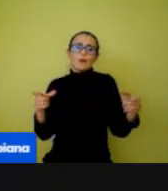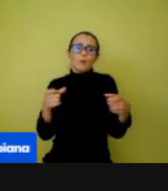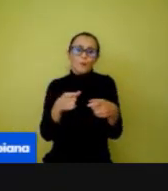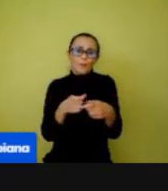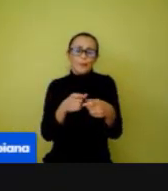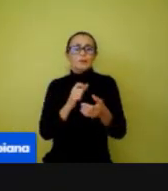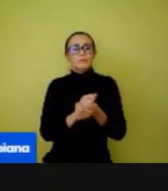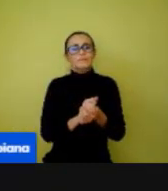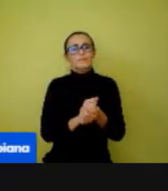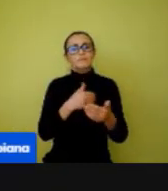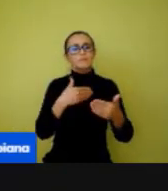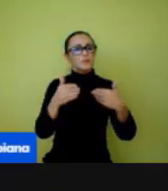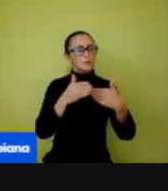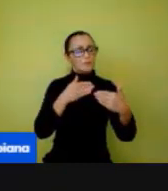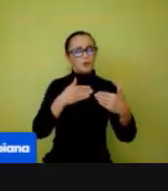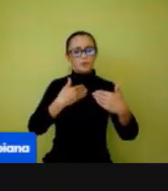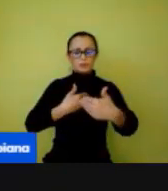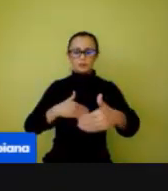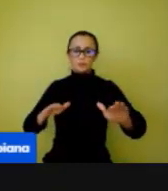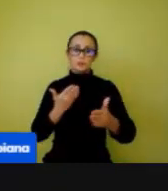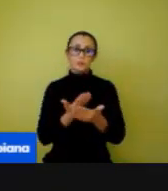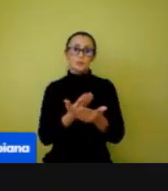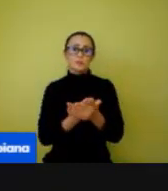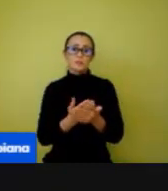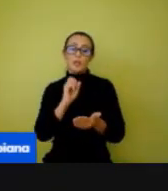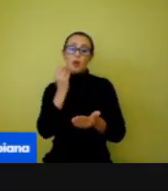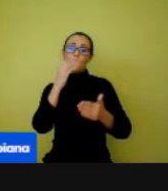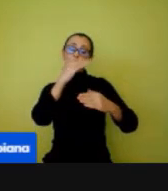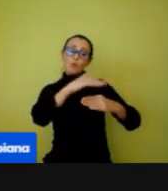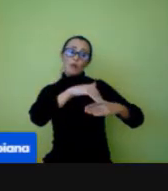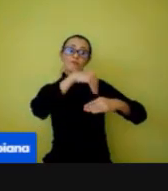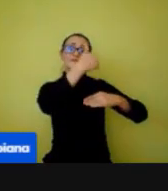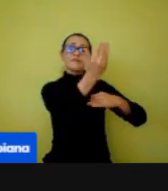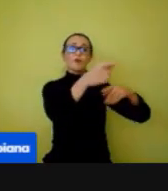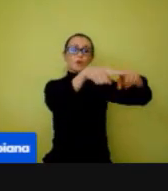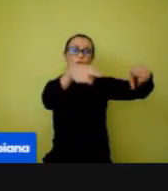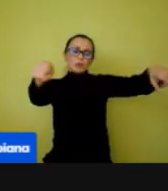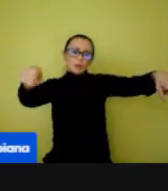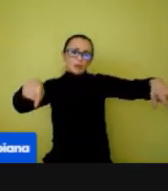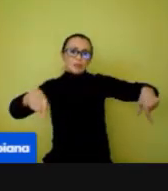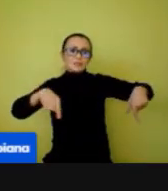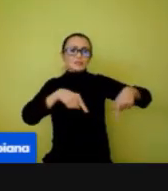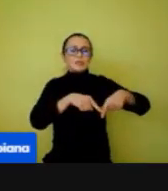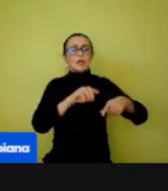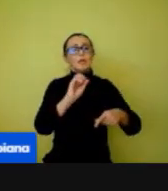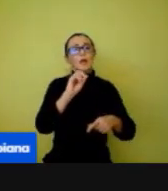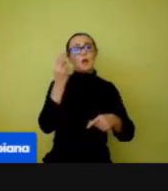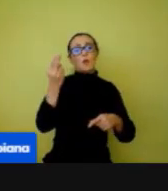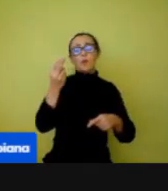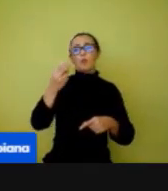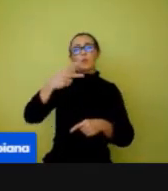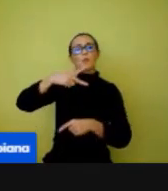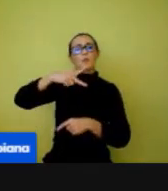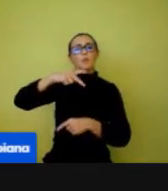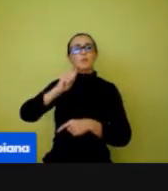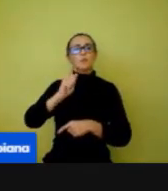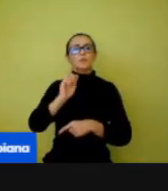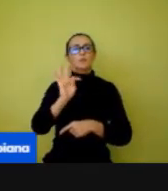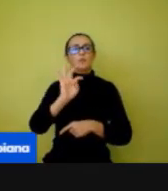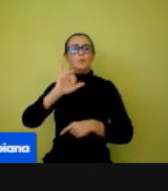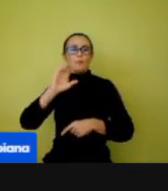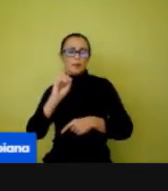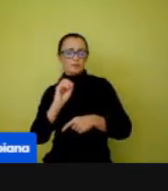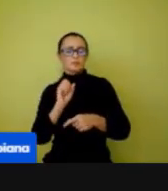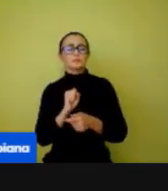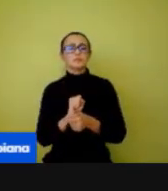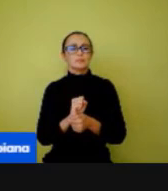dentro da sala, se eu estou na quadra, se eu estou no pátio, eu vou ter que fazer com